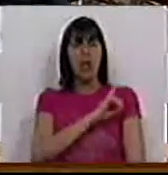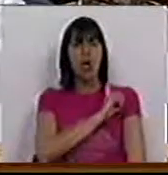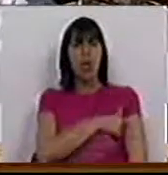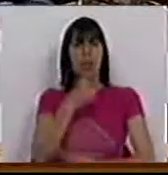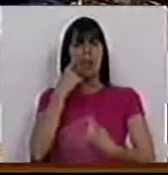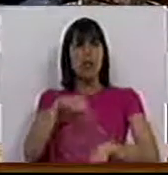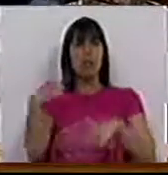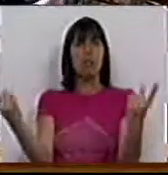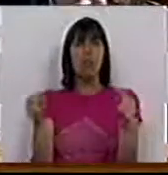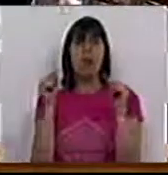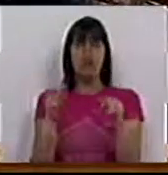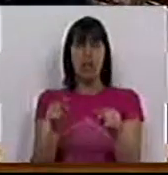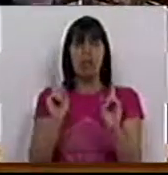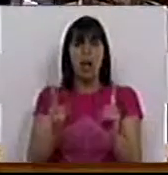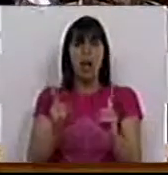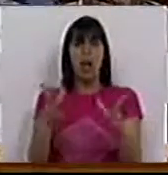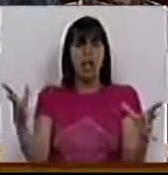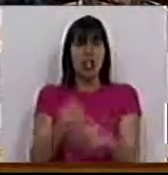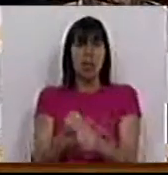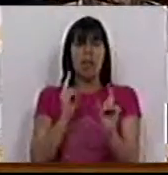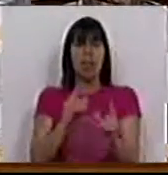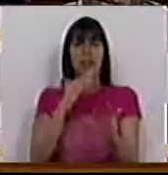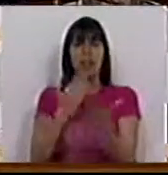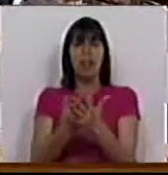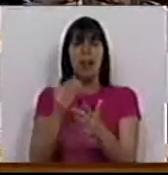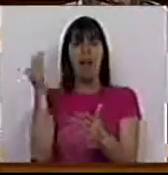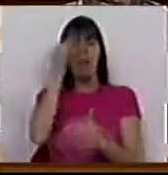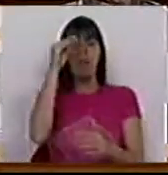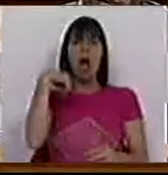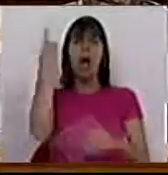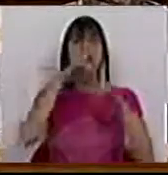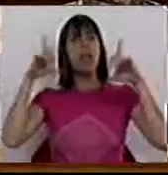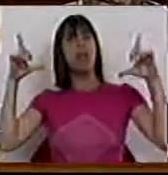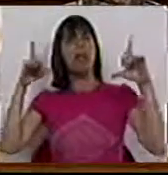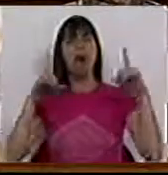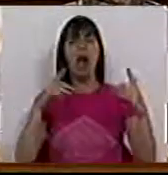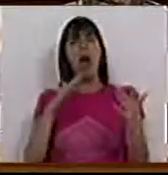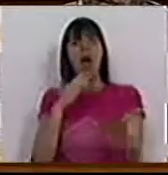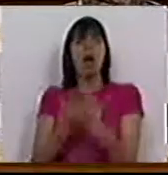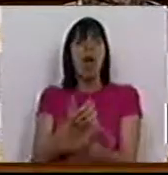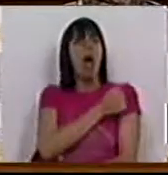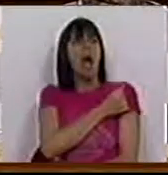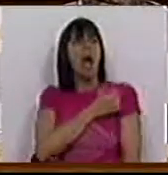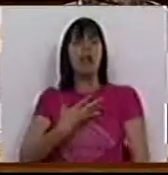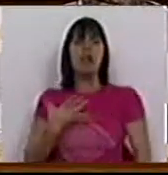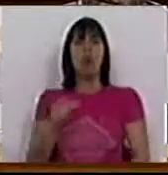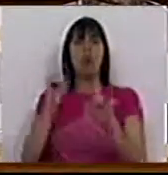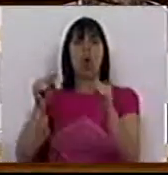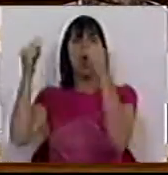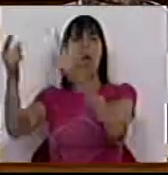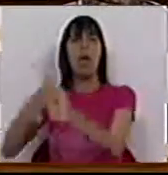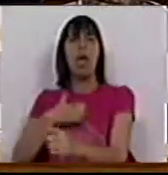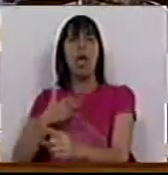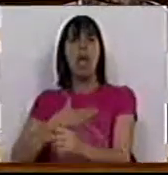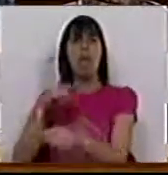competências públicas. E isso é o que está a ser extinto. Dando a falsa imagem de que há uma transmissão da Casa do Douro para outra